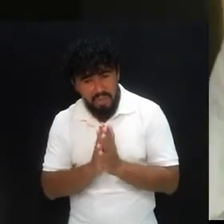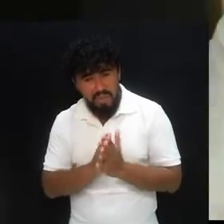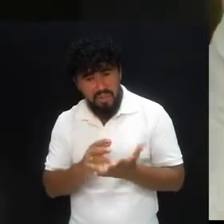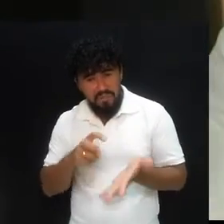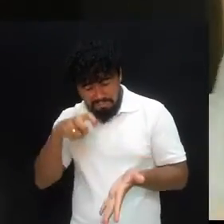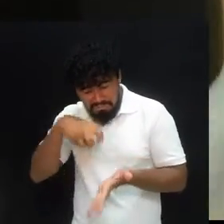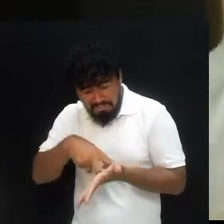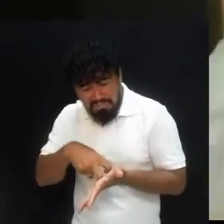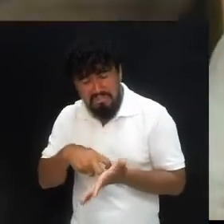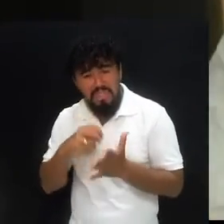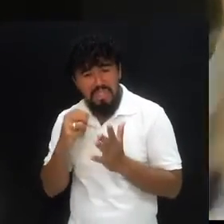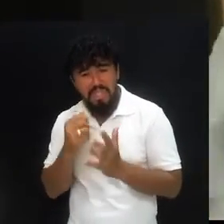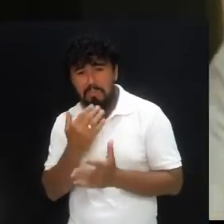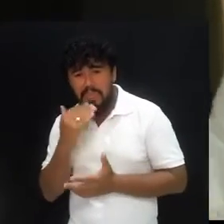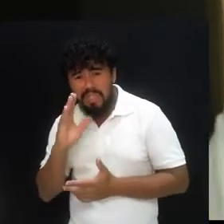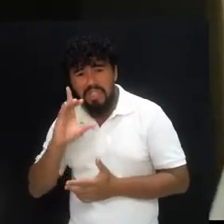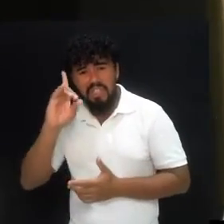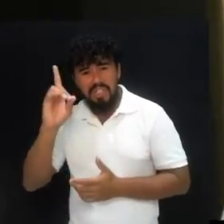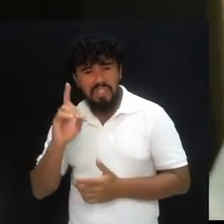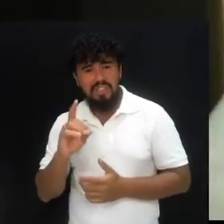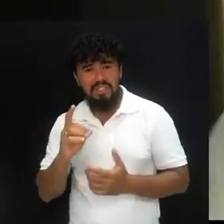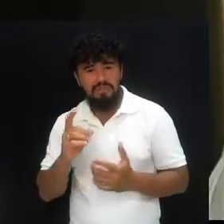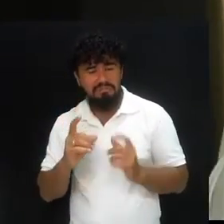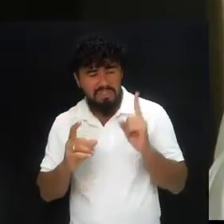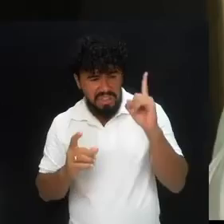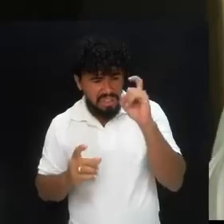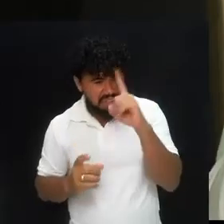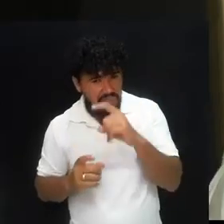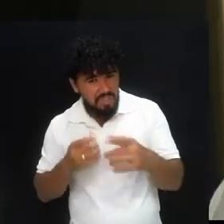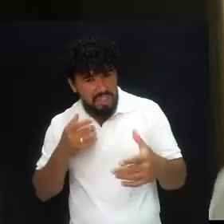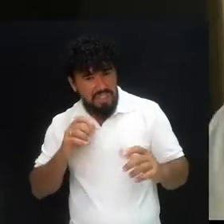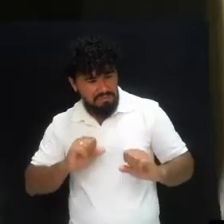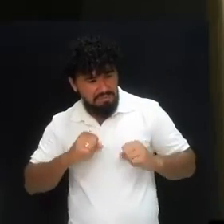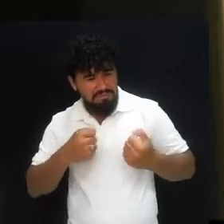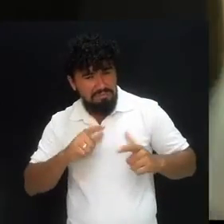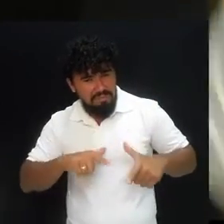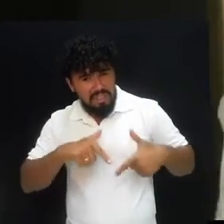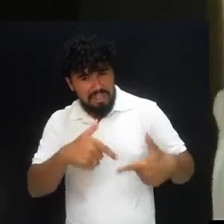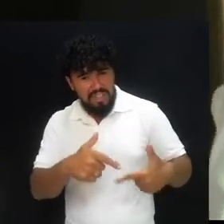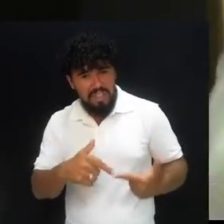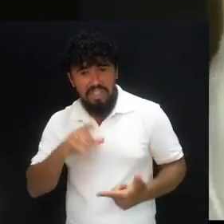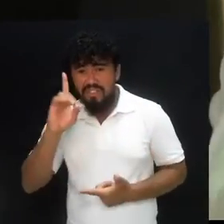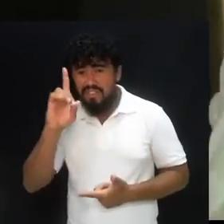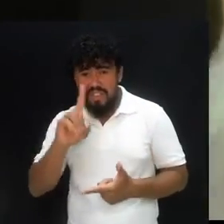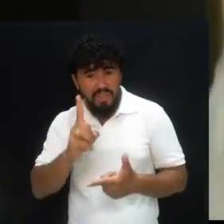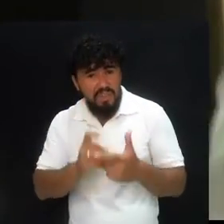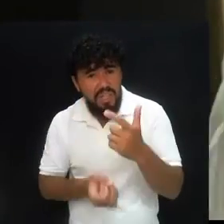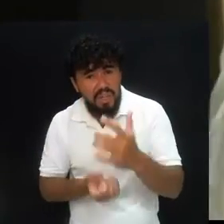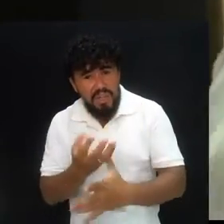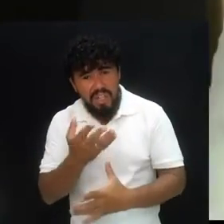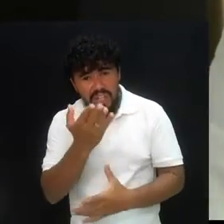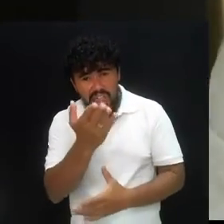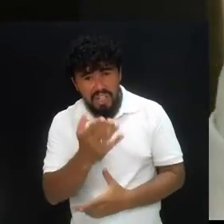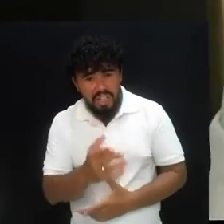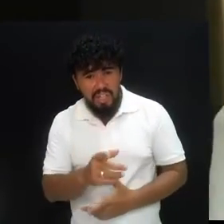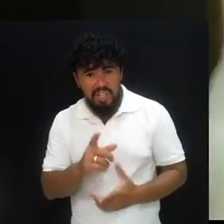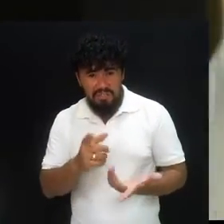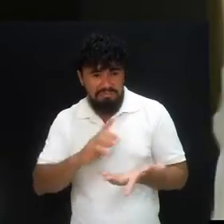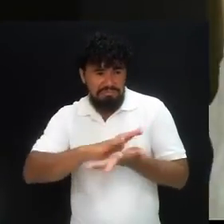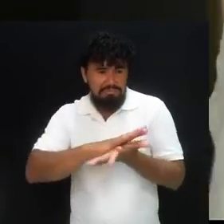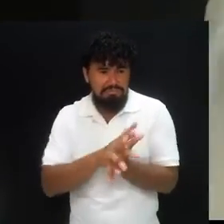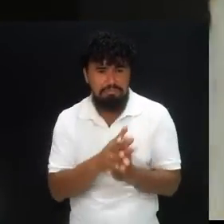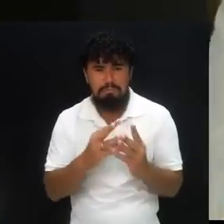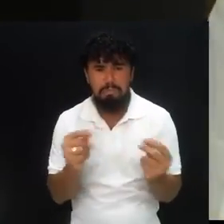está pronto a enfrentar? Seja qual for o leão, escuta isso. Deus não te criou para ser sobremesa de leão.